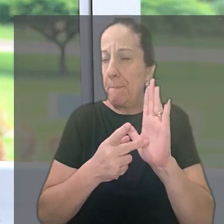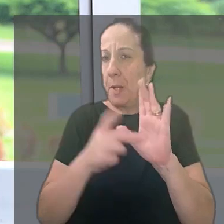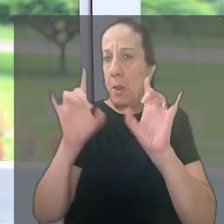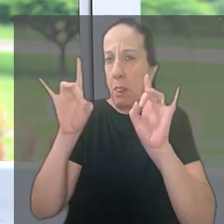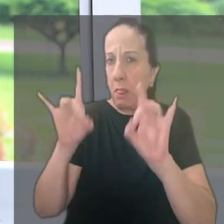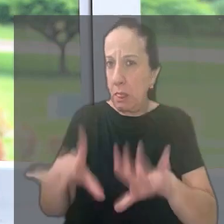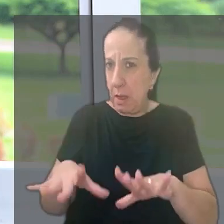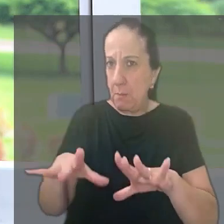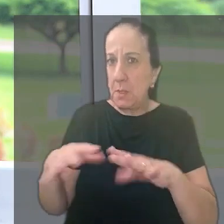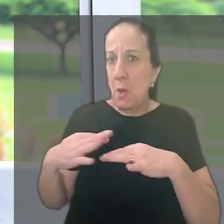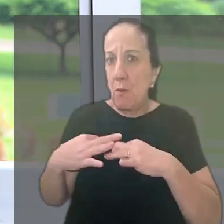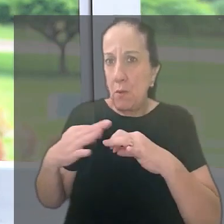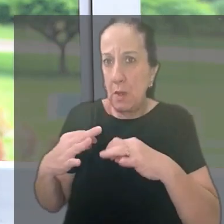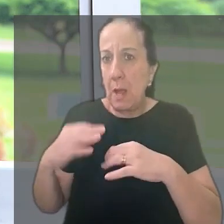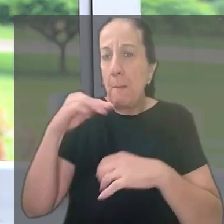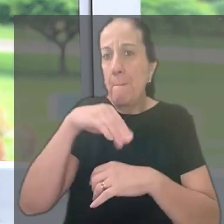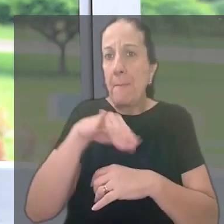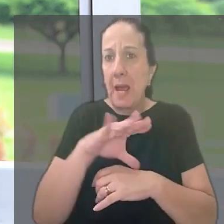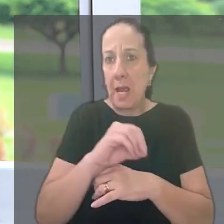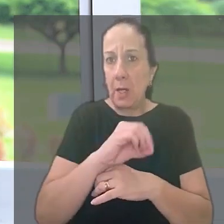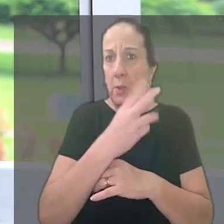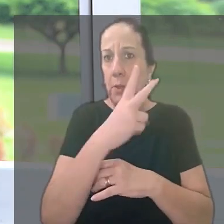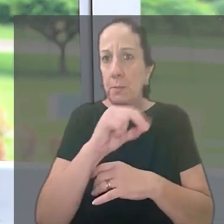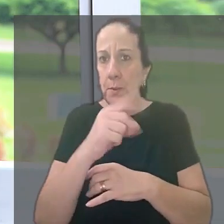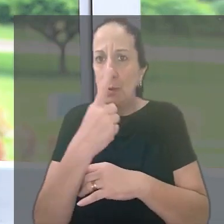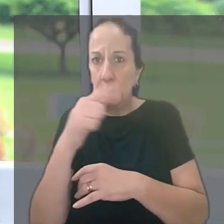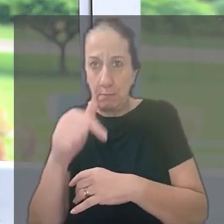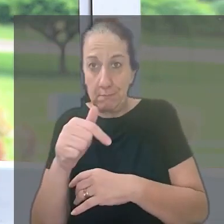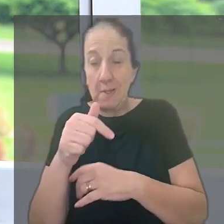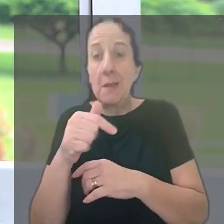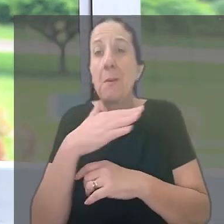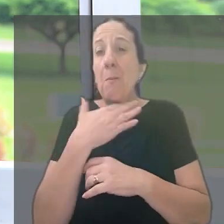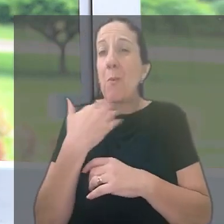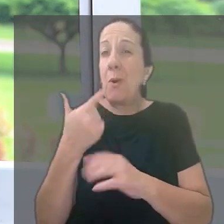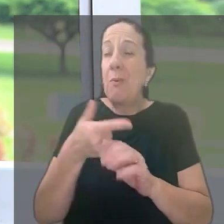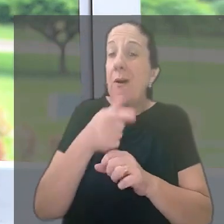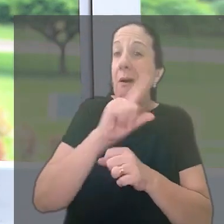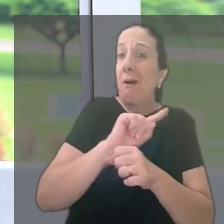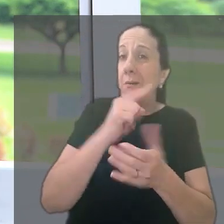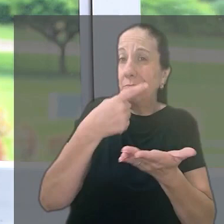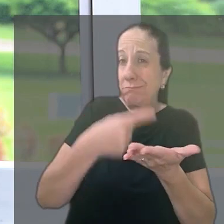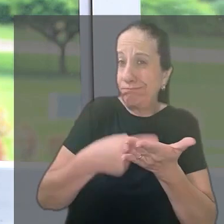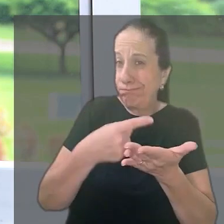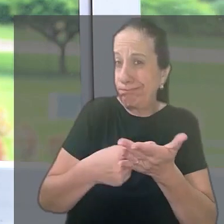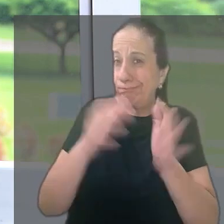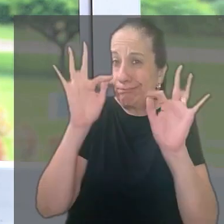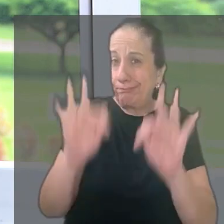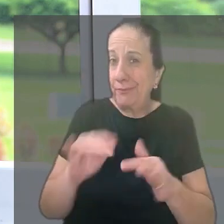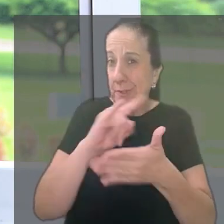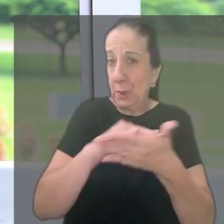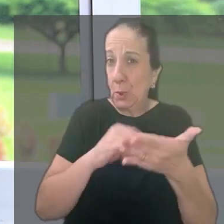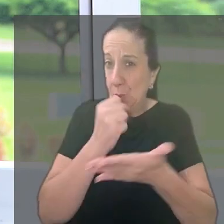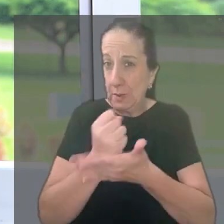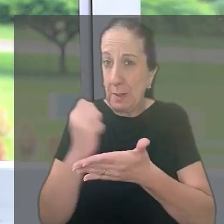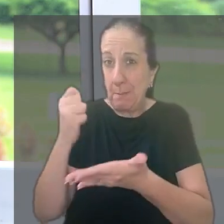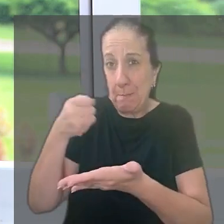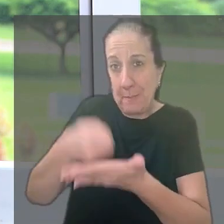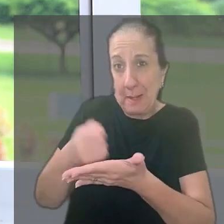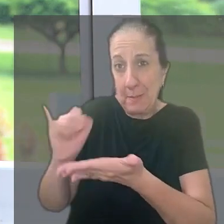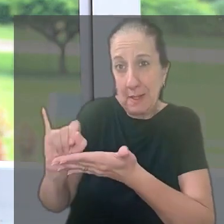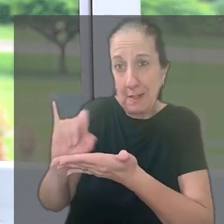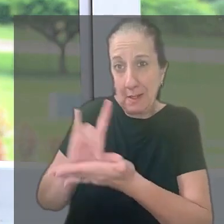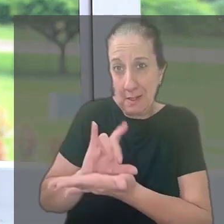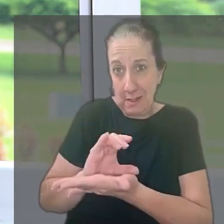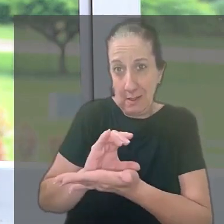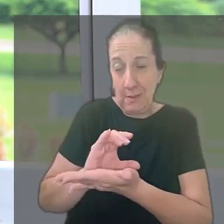voluntária em maio de 2017. Mas ela faleceu antes da data combinada para a rescisão contratual e para o pagamento da